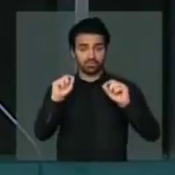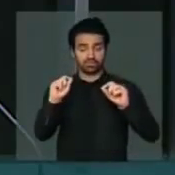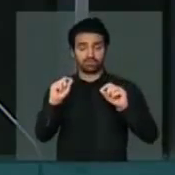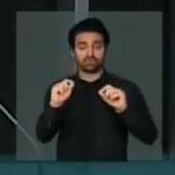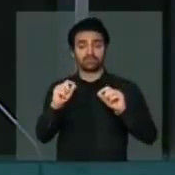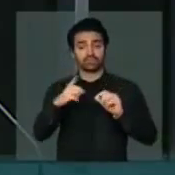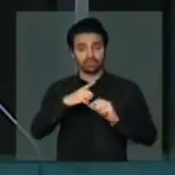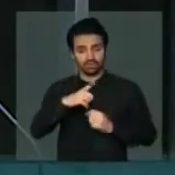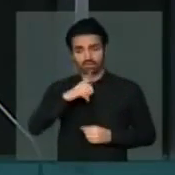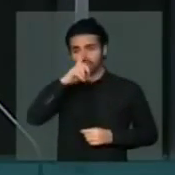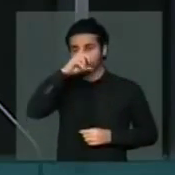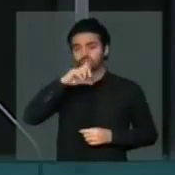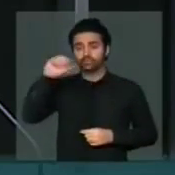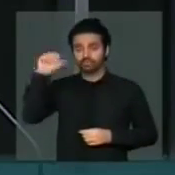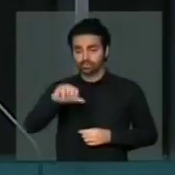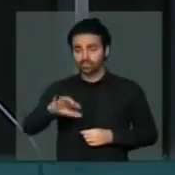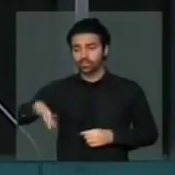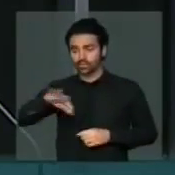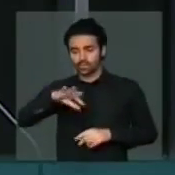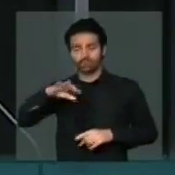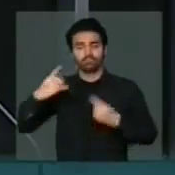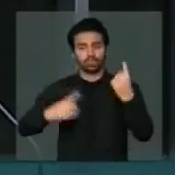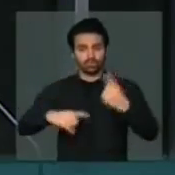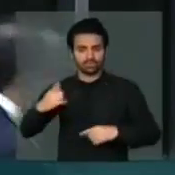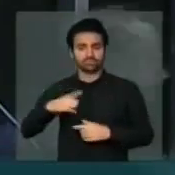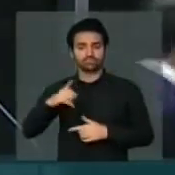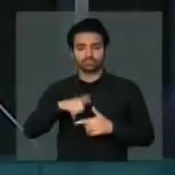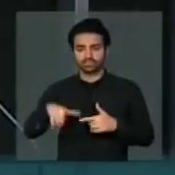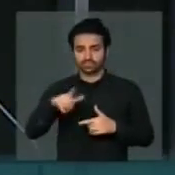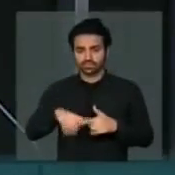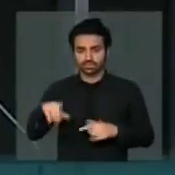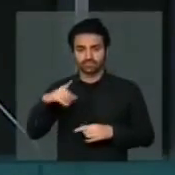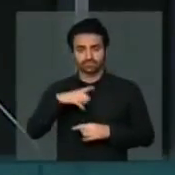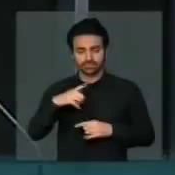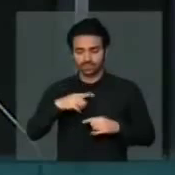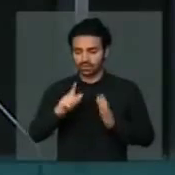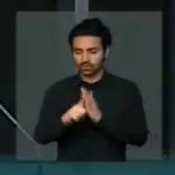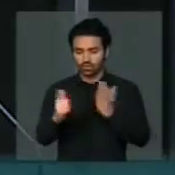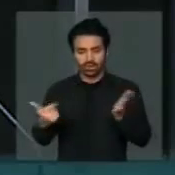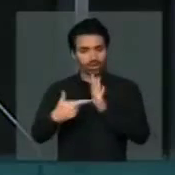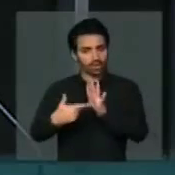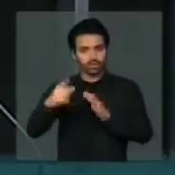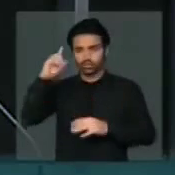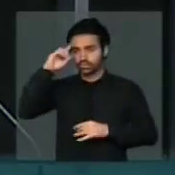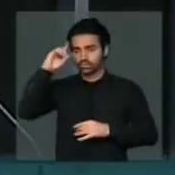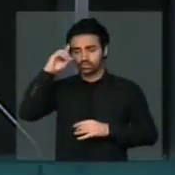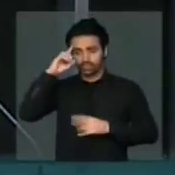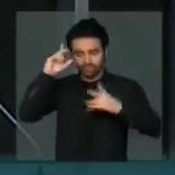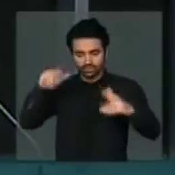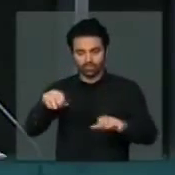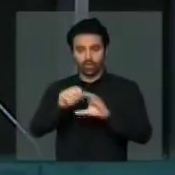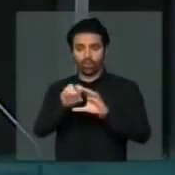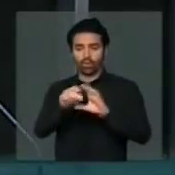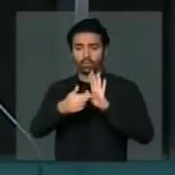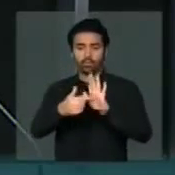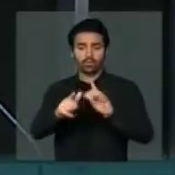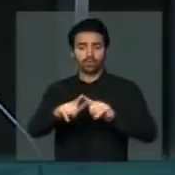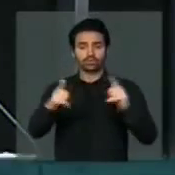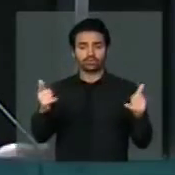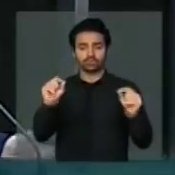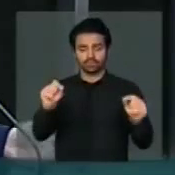quadro grave que a classe política enfrenta, são matérias e manchetes todos os dias, como a que saiu hoje no jornal O Globo, que diz,